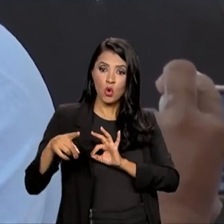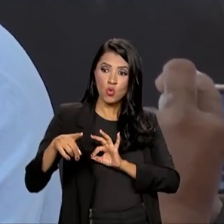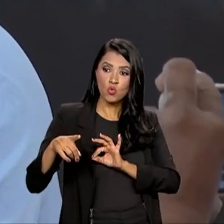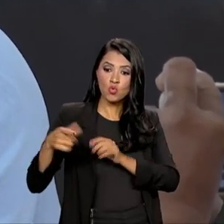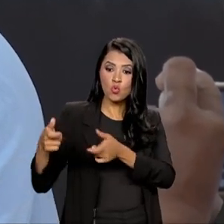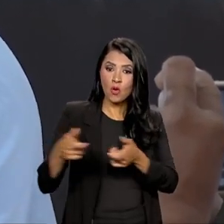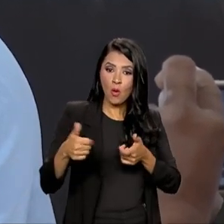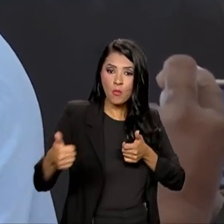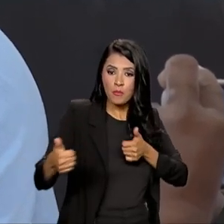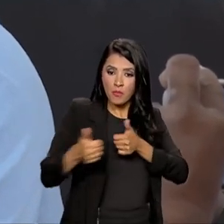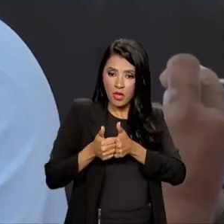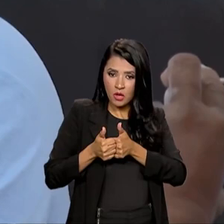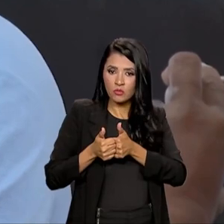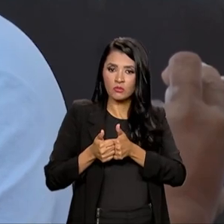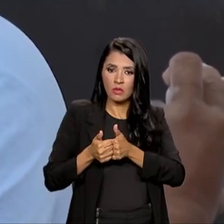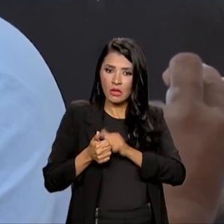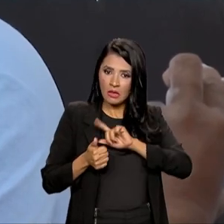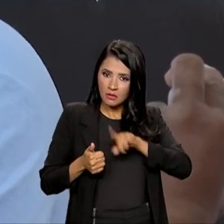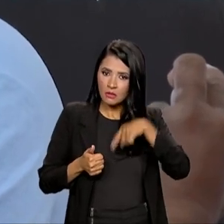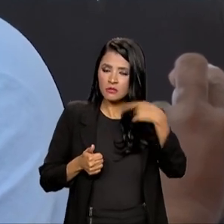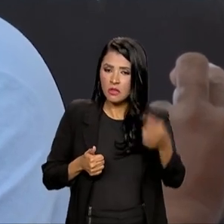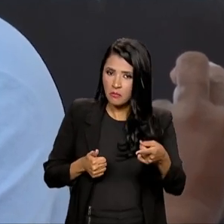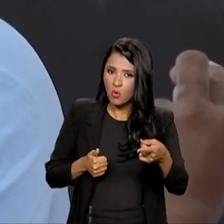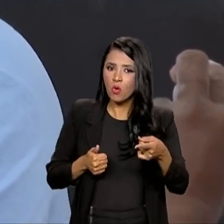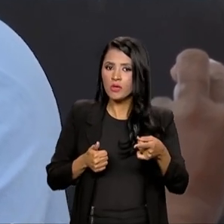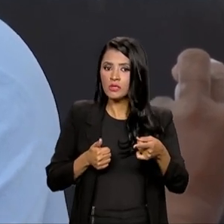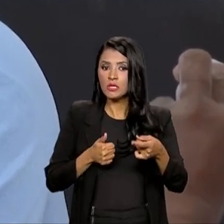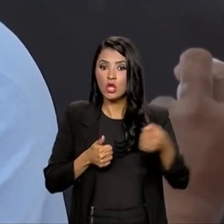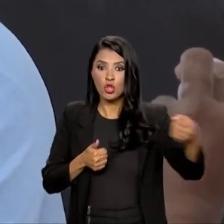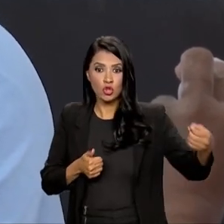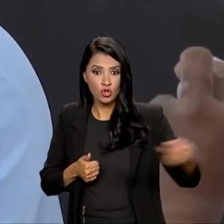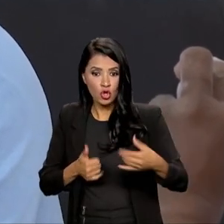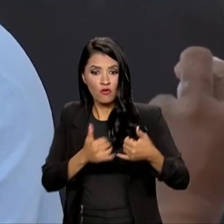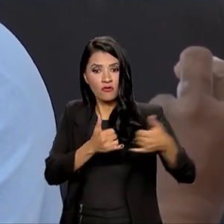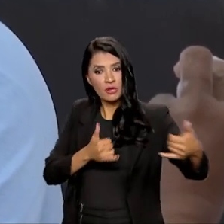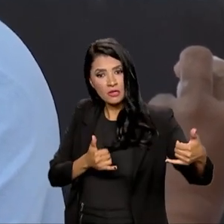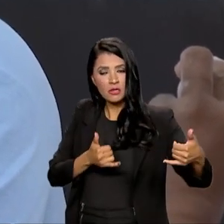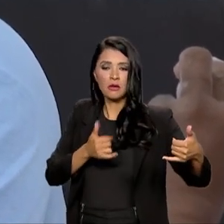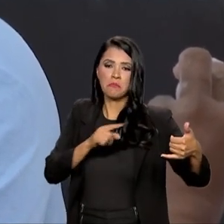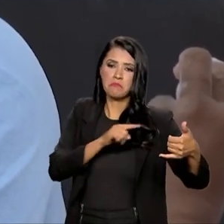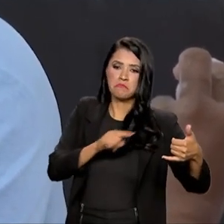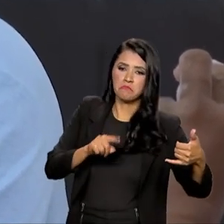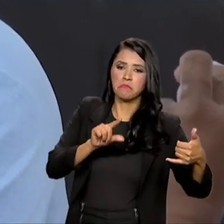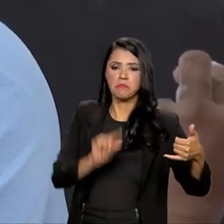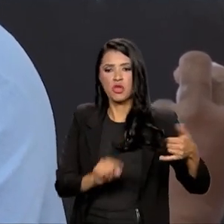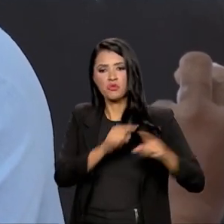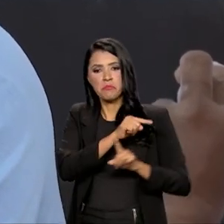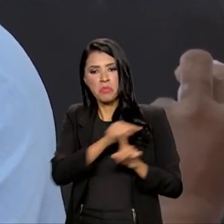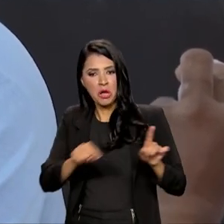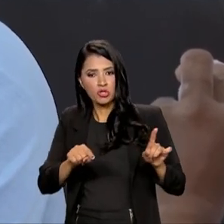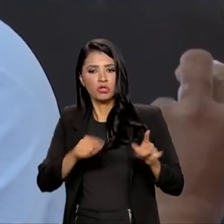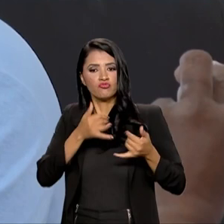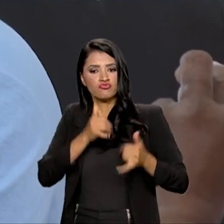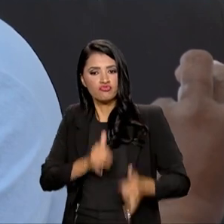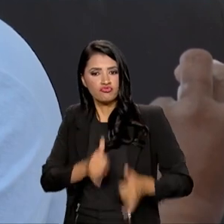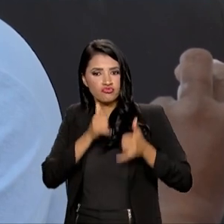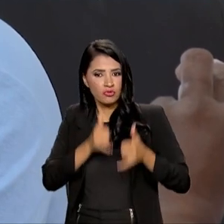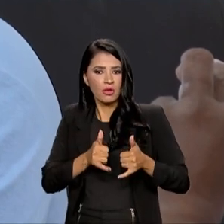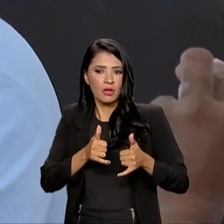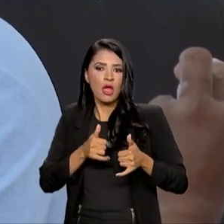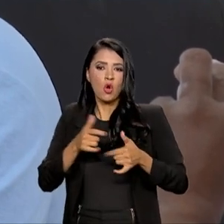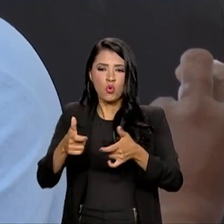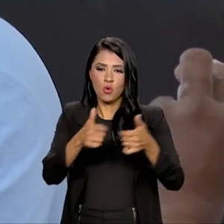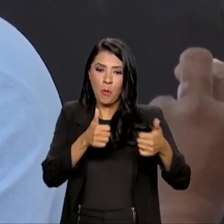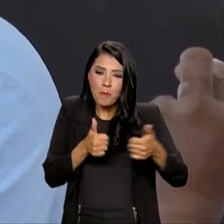próximos, mas, em seguida, você abre espaço para fazer novas linhas de média e baixa tensão que vão atender as localidades mais